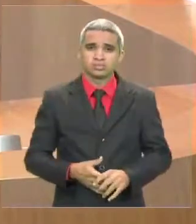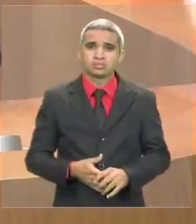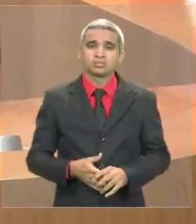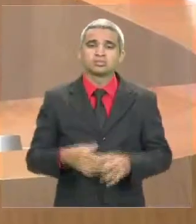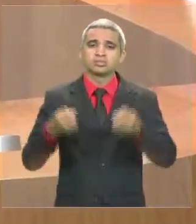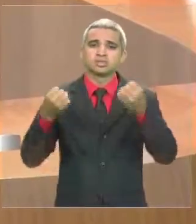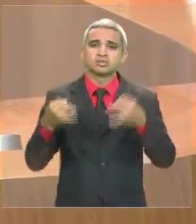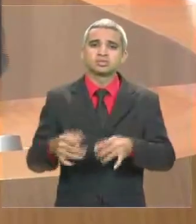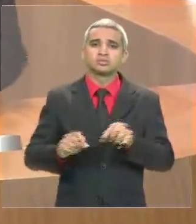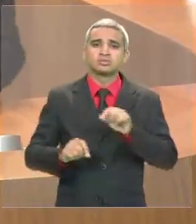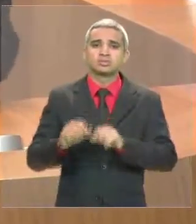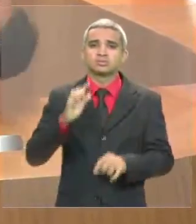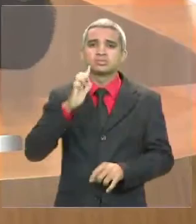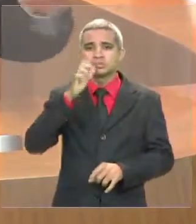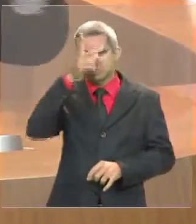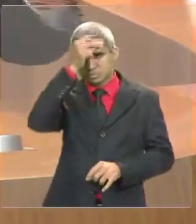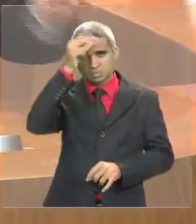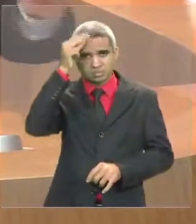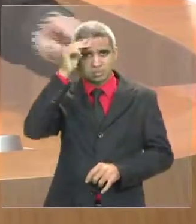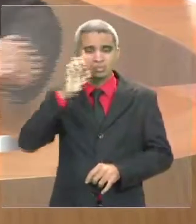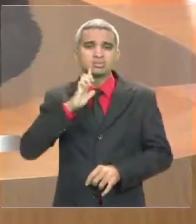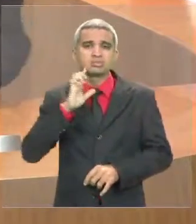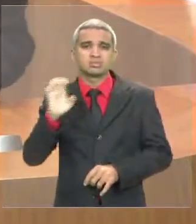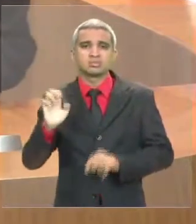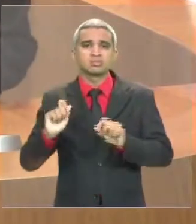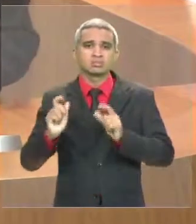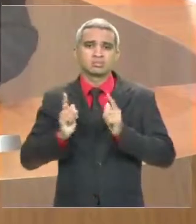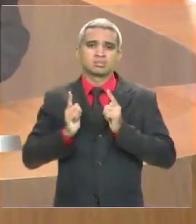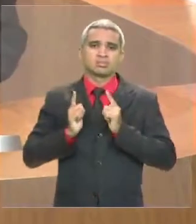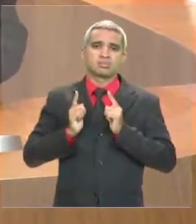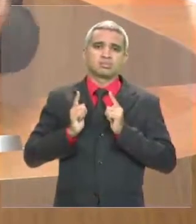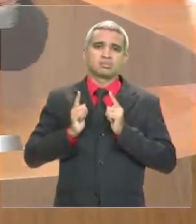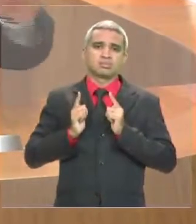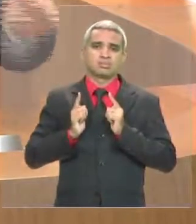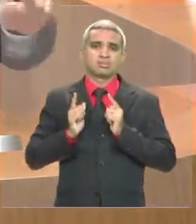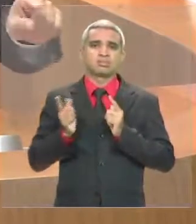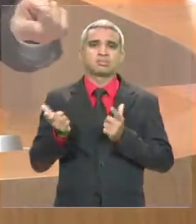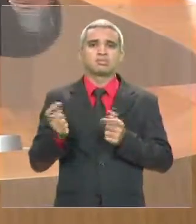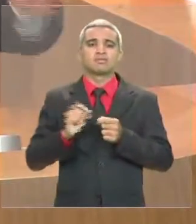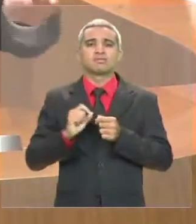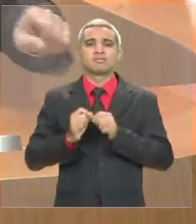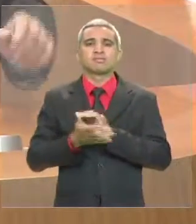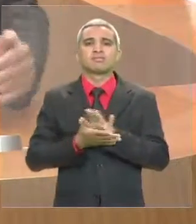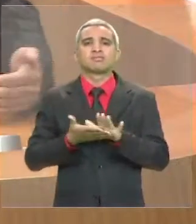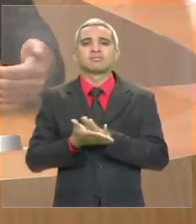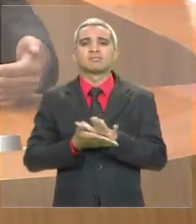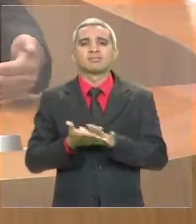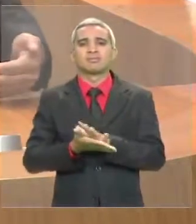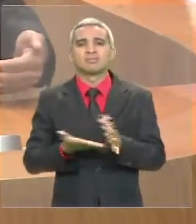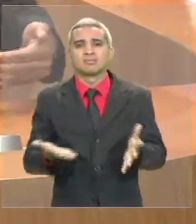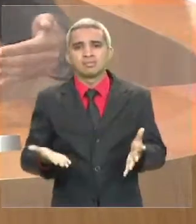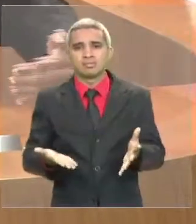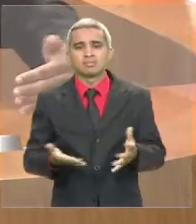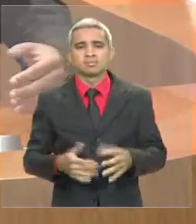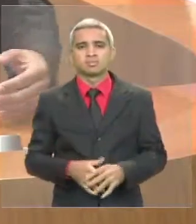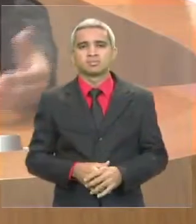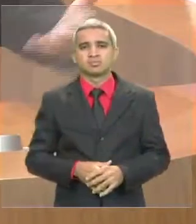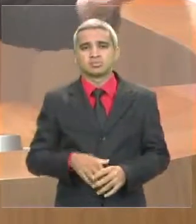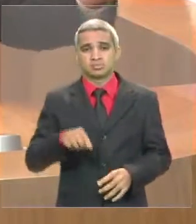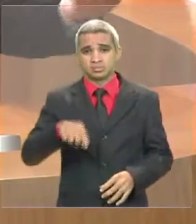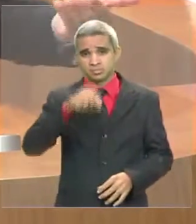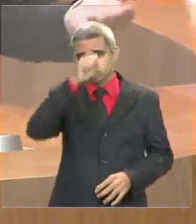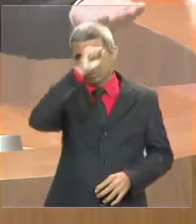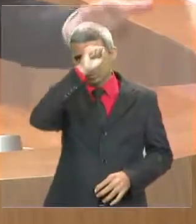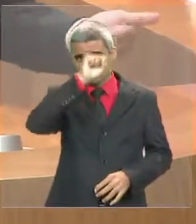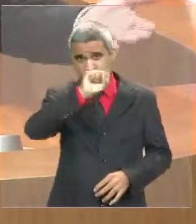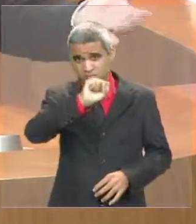do prefeito Edvaldo Alanda, que também contribui para o aumento da violência. Quando, em São Luís, não tem a construção de escola